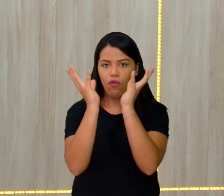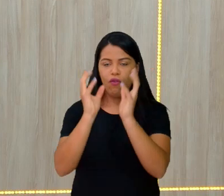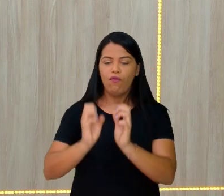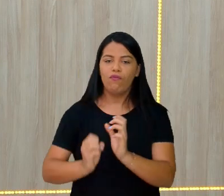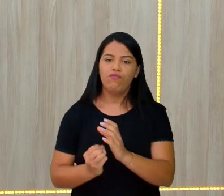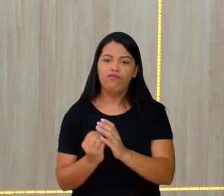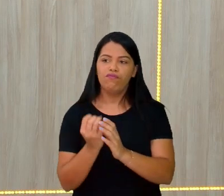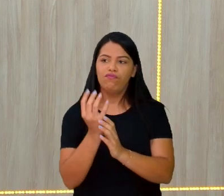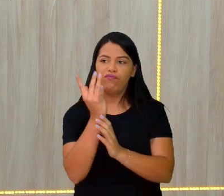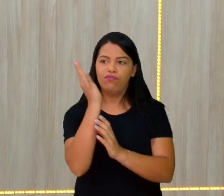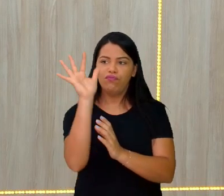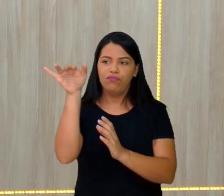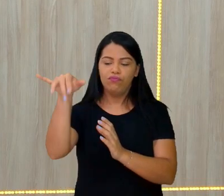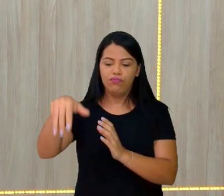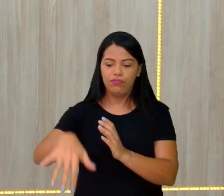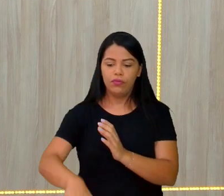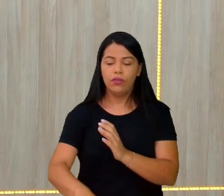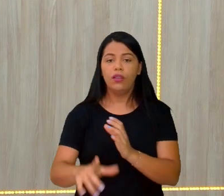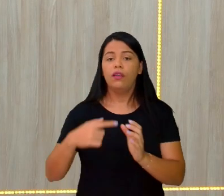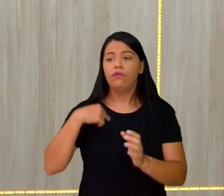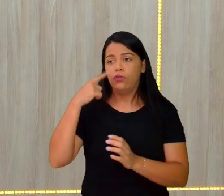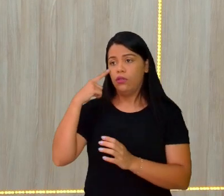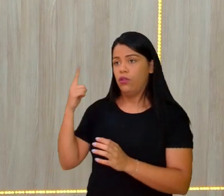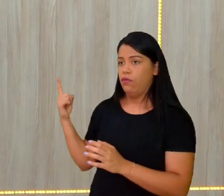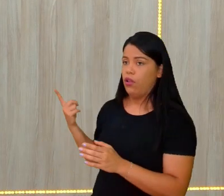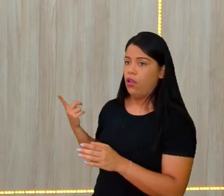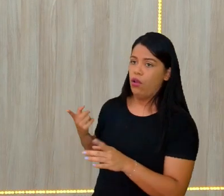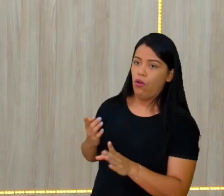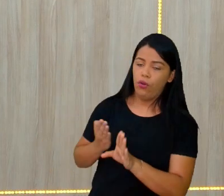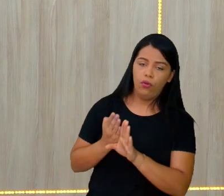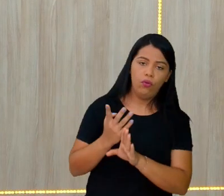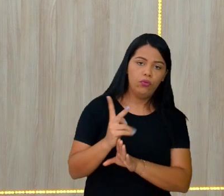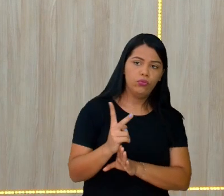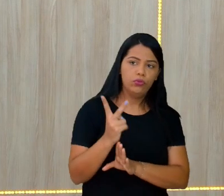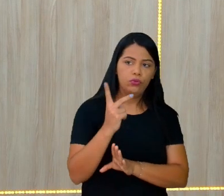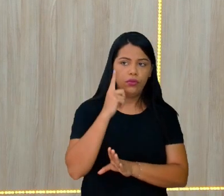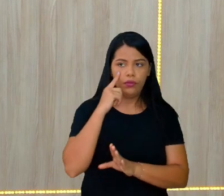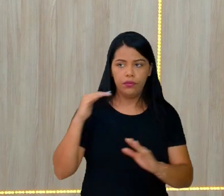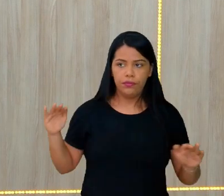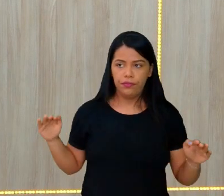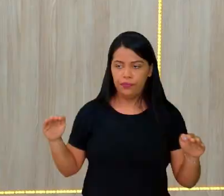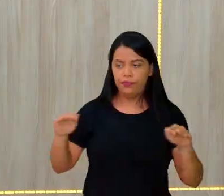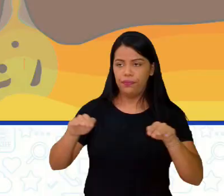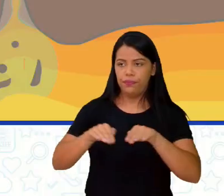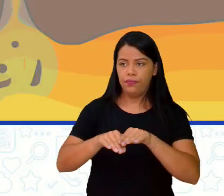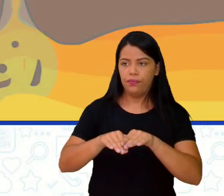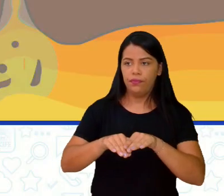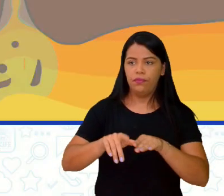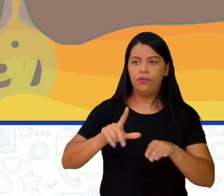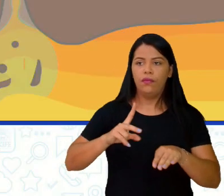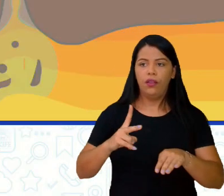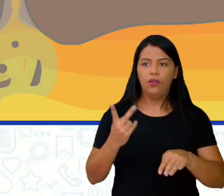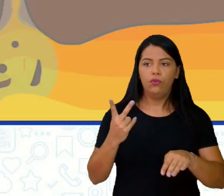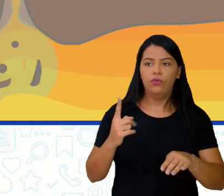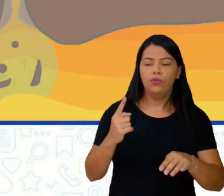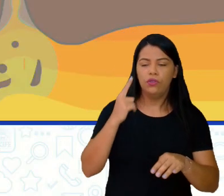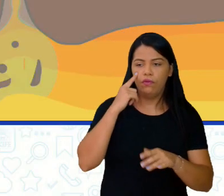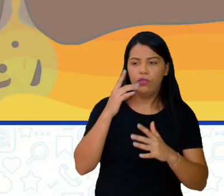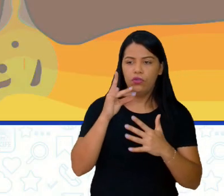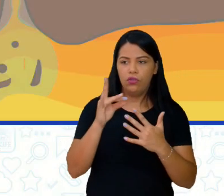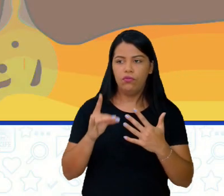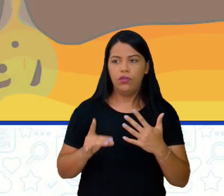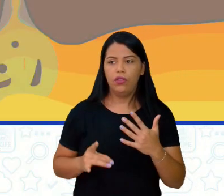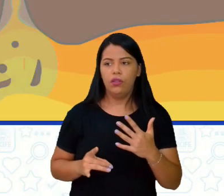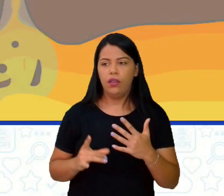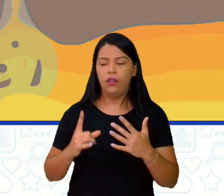encontro de duas placas tectônicas. Se você unir e jogar na tela, você vai ver o seguinte, o detalhe, Nós